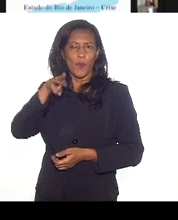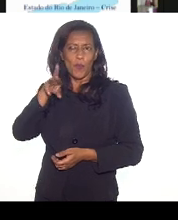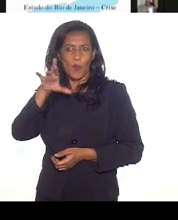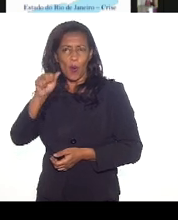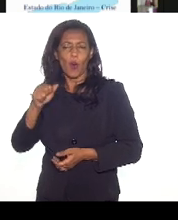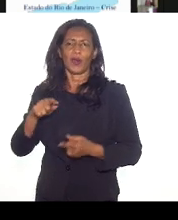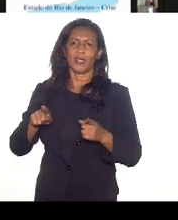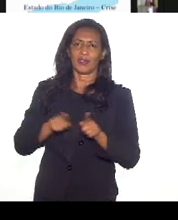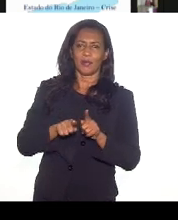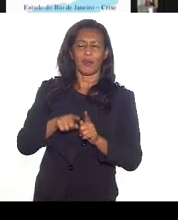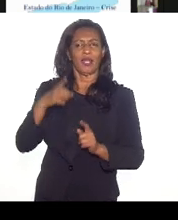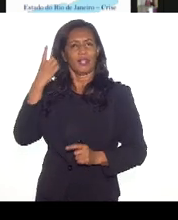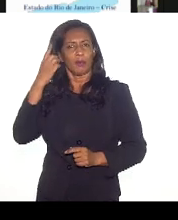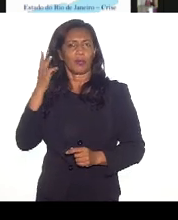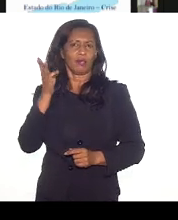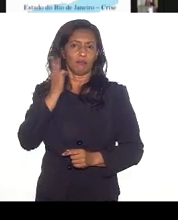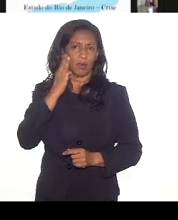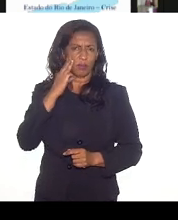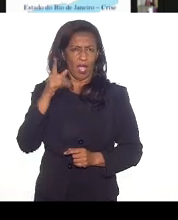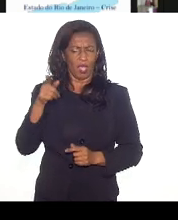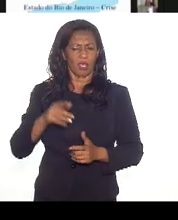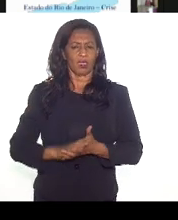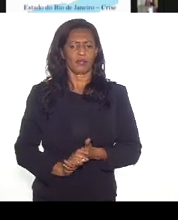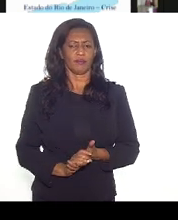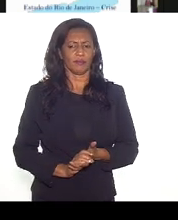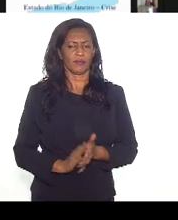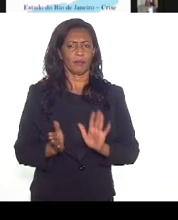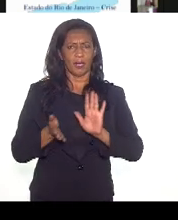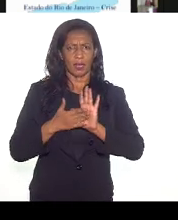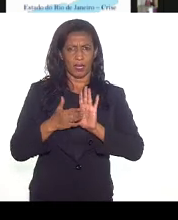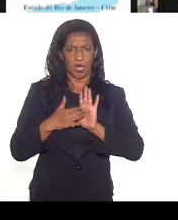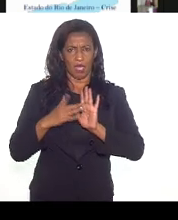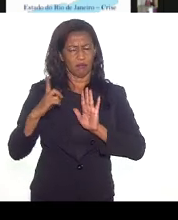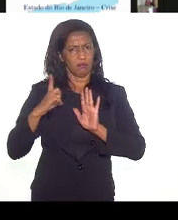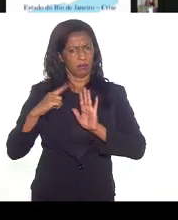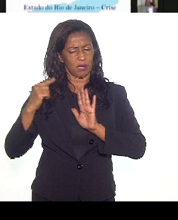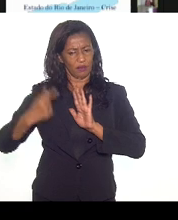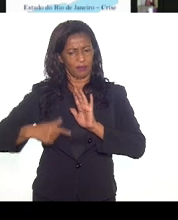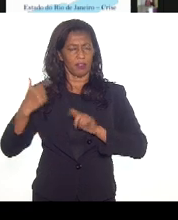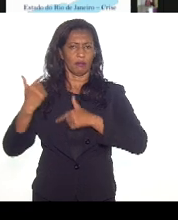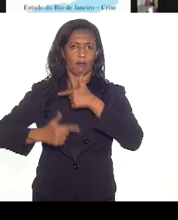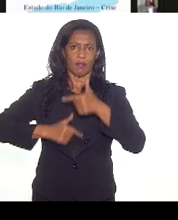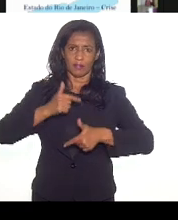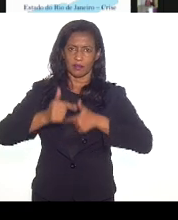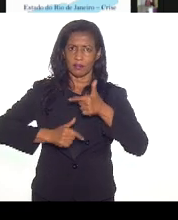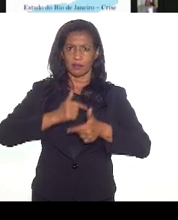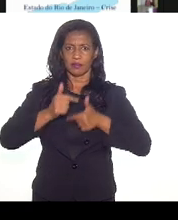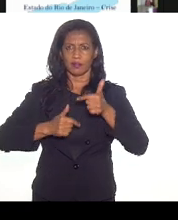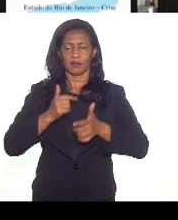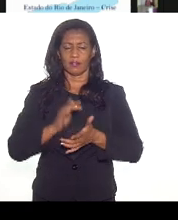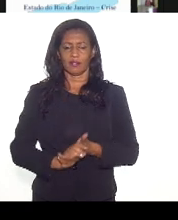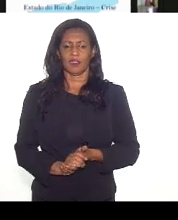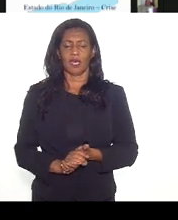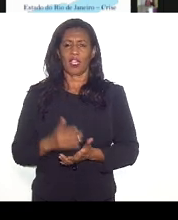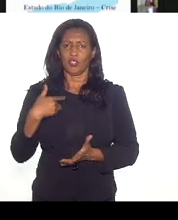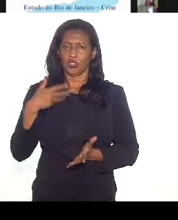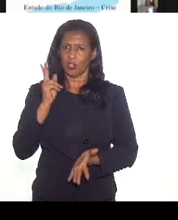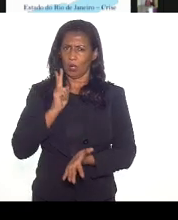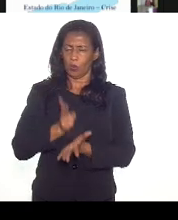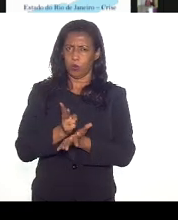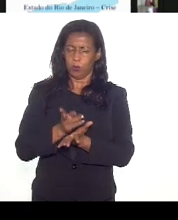deputado Valdeque, o mandato deles, tem feito aqui, nessa direção, que a gente quer de fato caminhar,